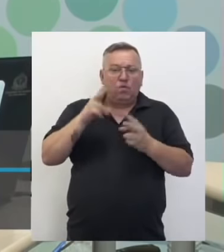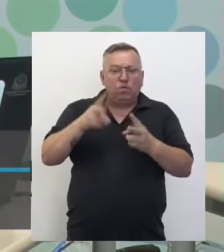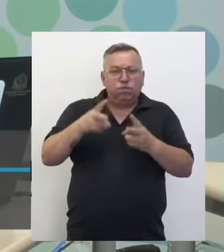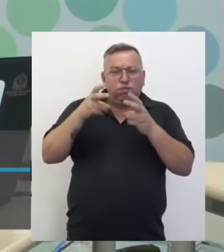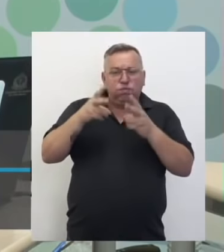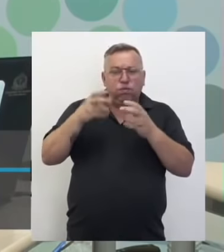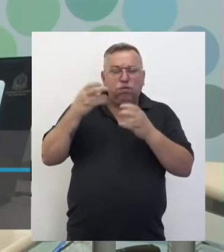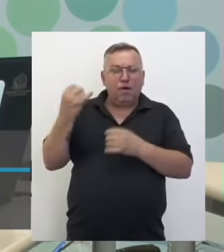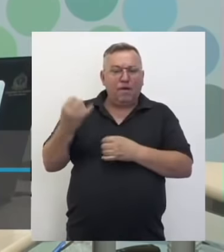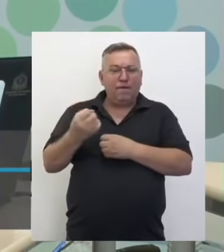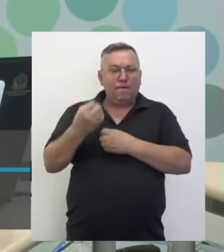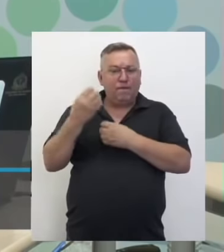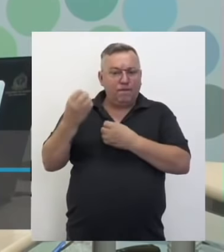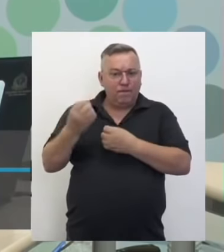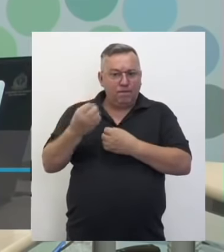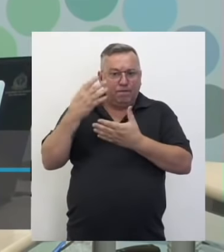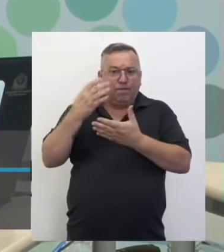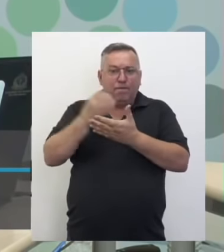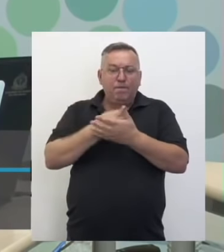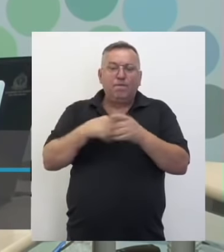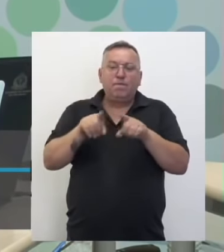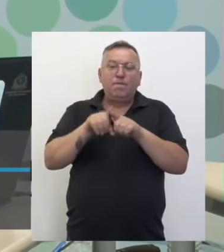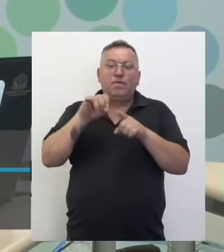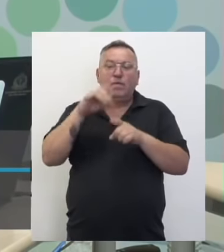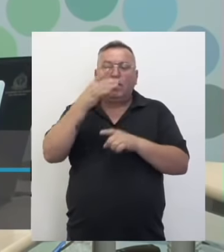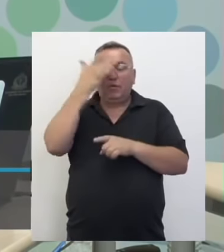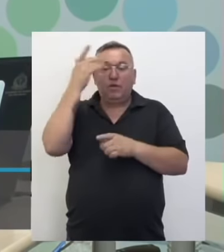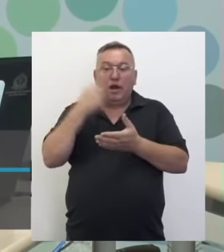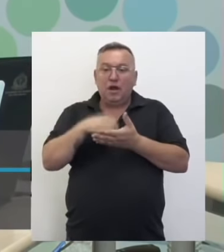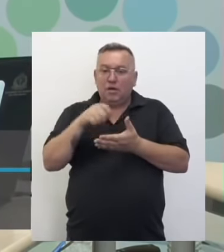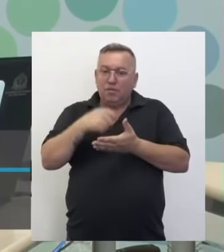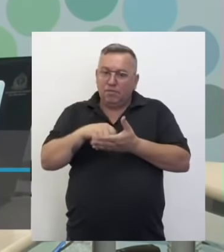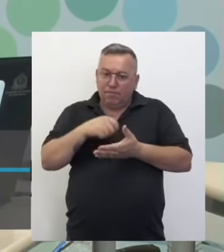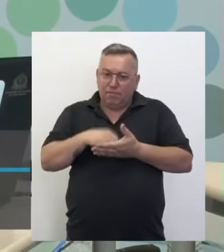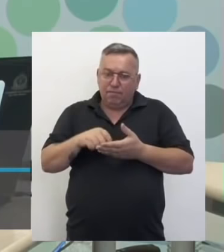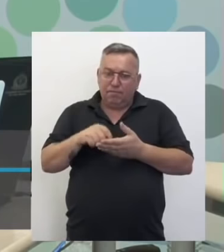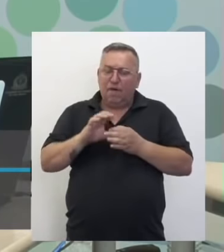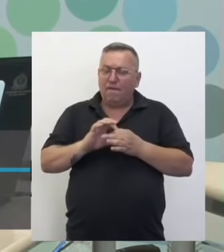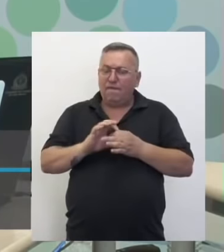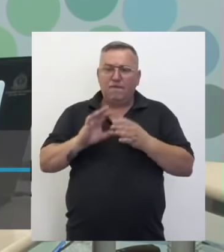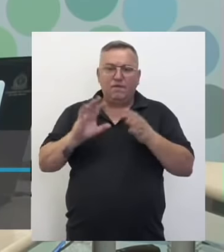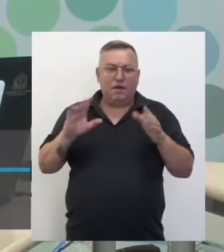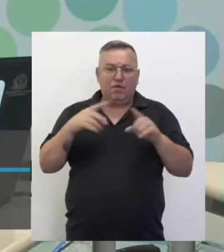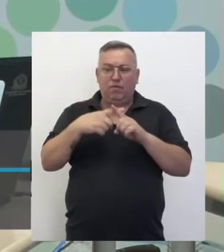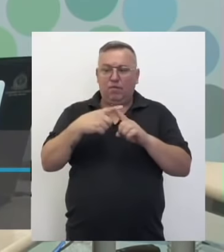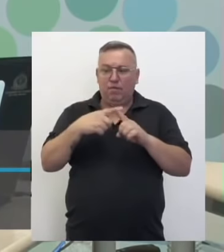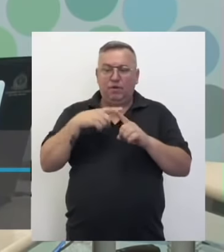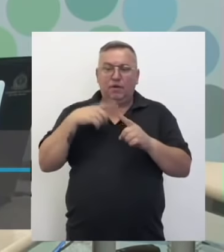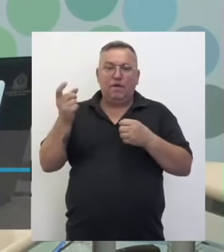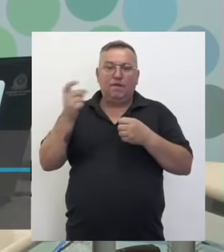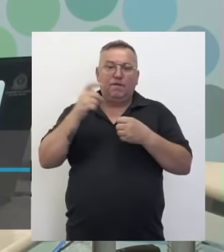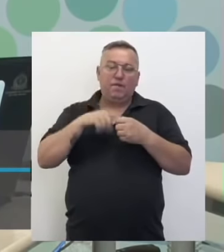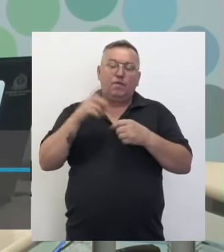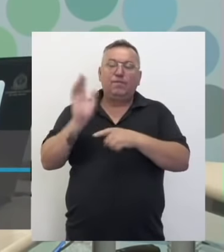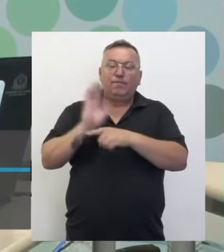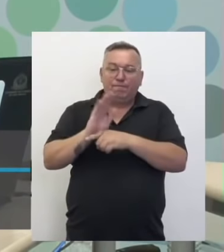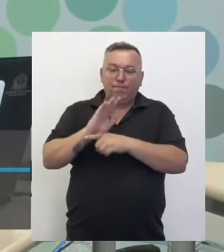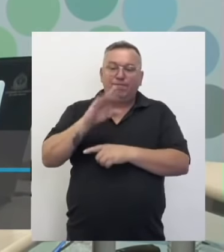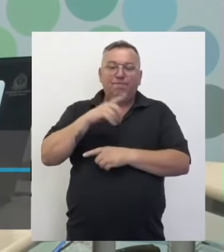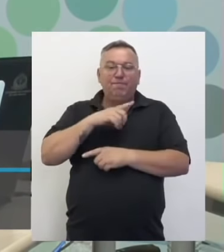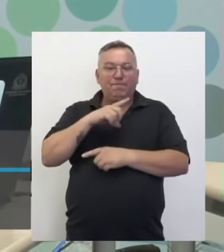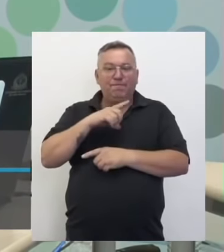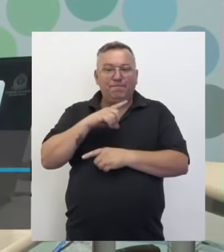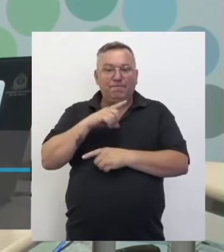de informações do nosso vídeo. Quem quiser fazer anotações no caderno, fiquem à vontade porque na volta do vídeo a gente já tem